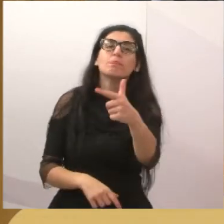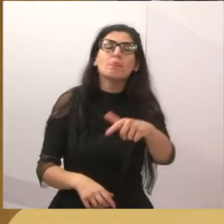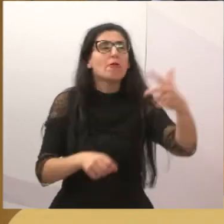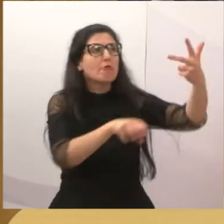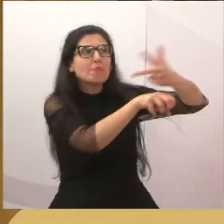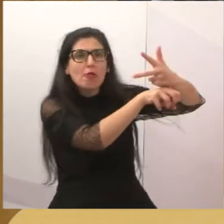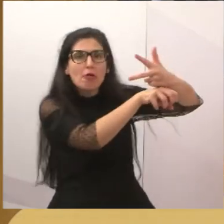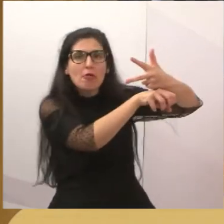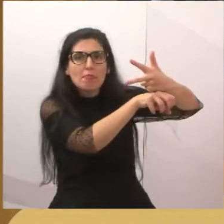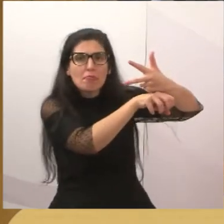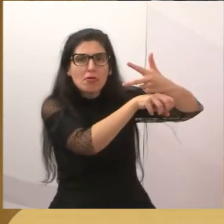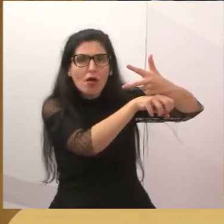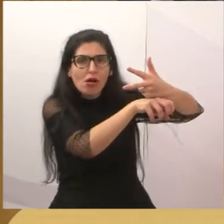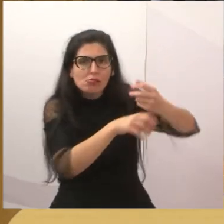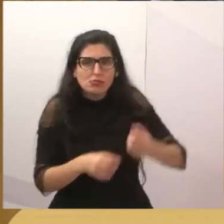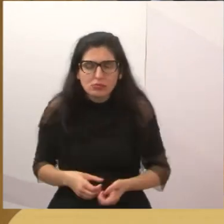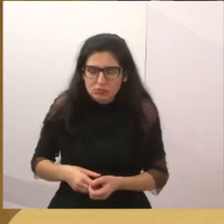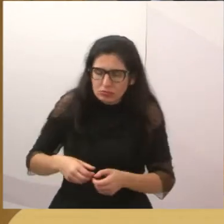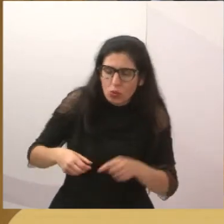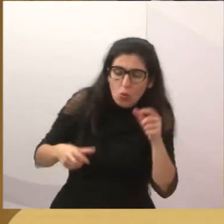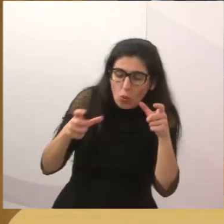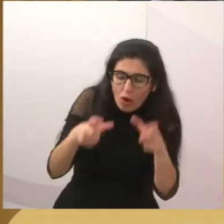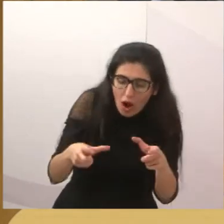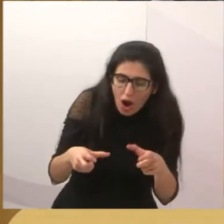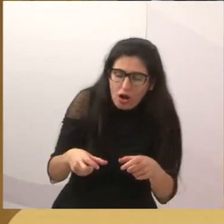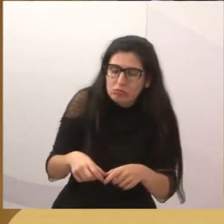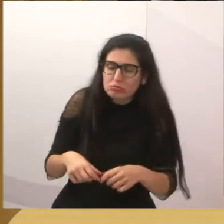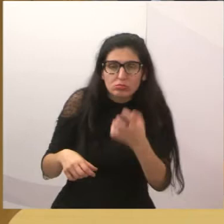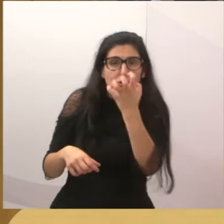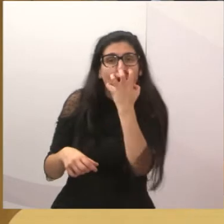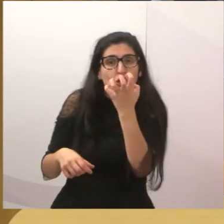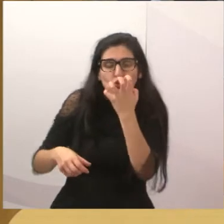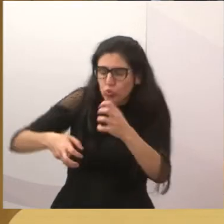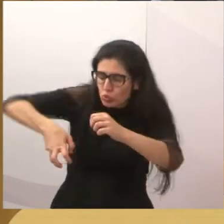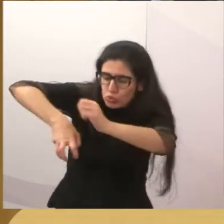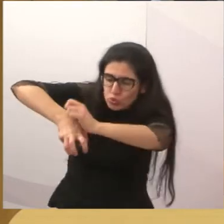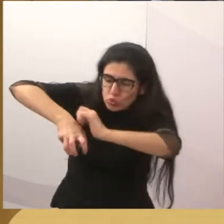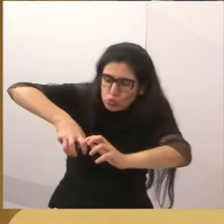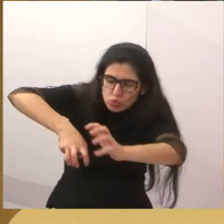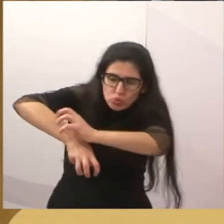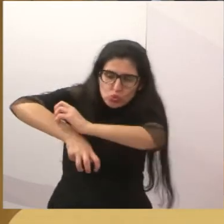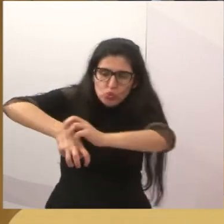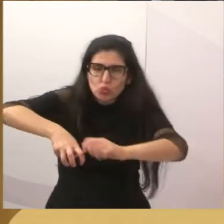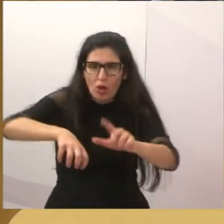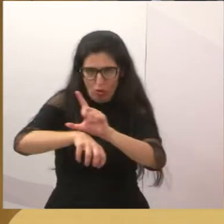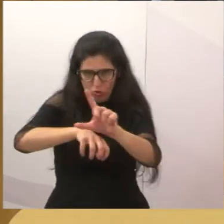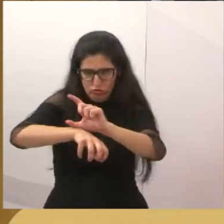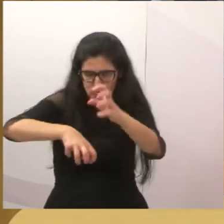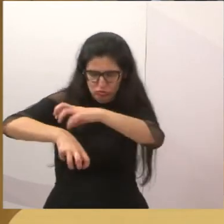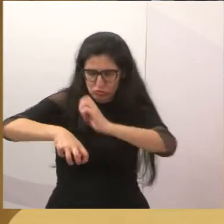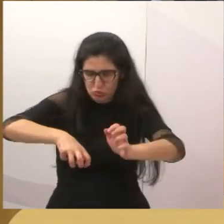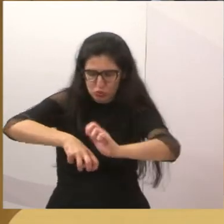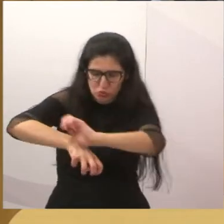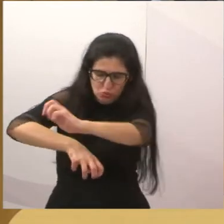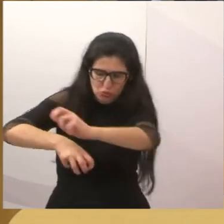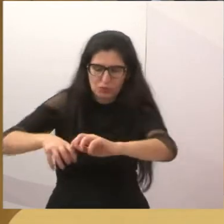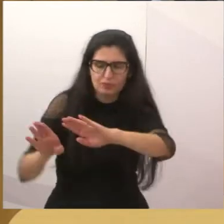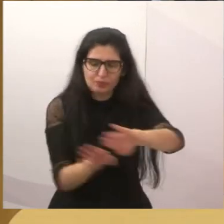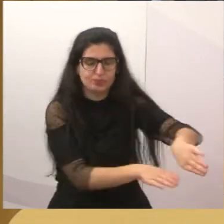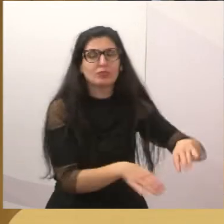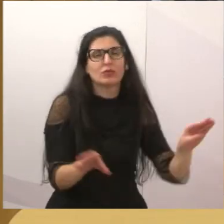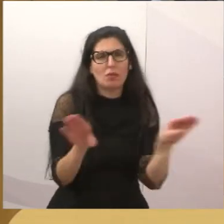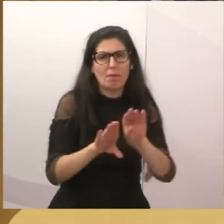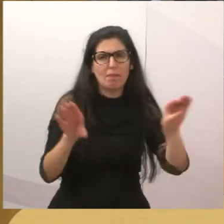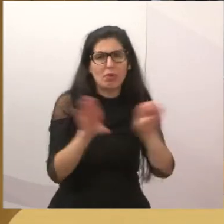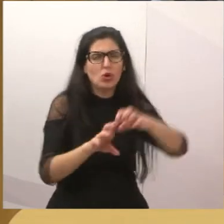dentro do banhitosa. Outro comentário que eu gostaria de fazer é a respeito dos fogos de artifício. Muitos